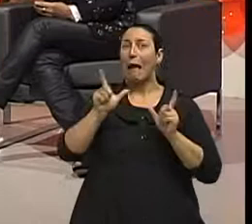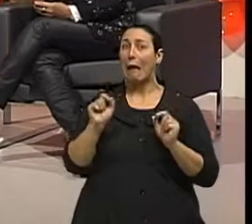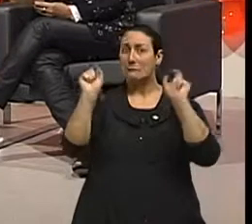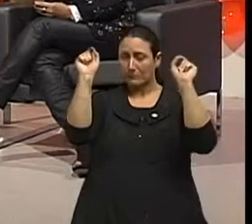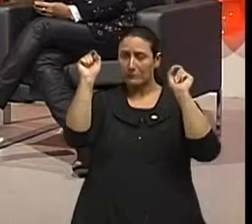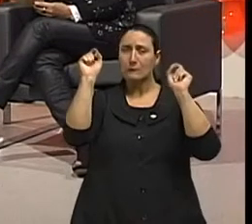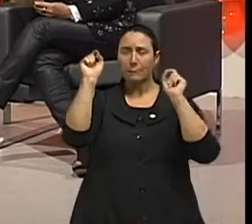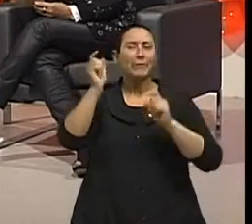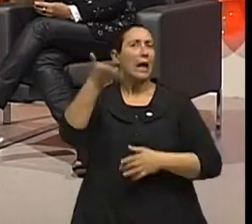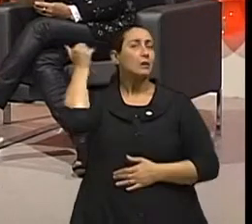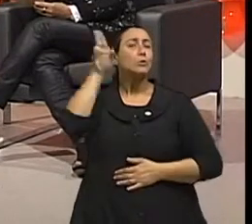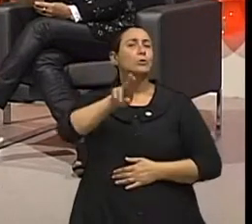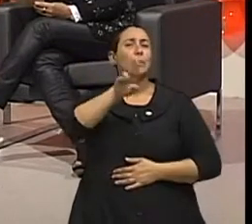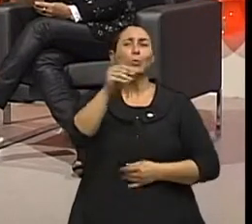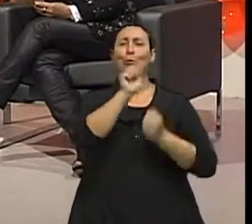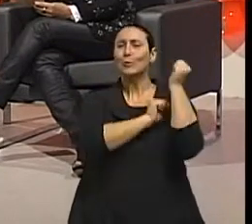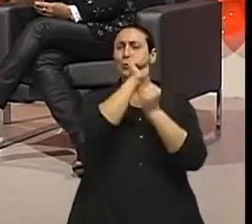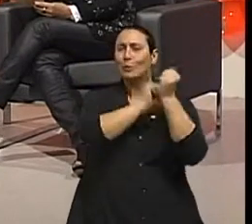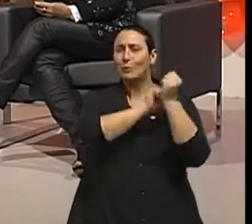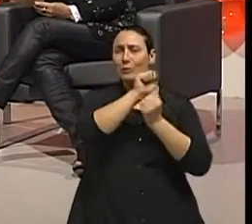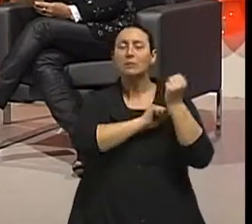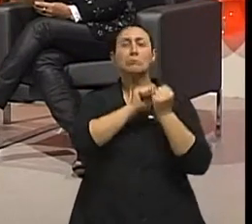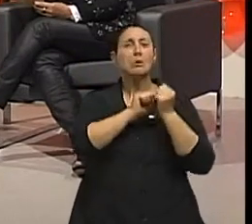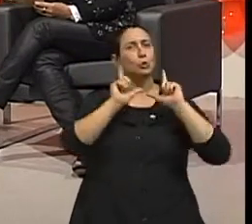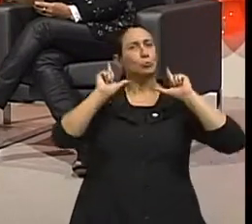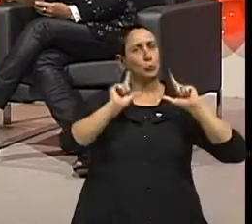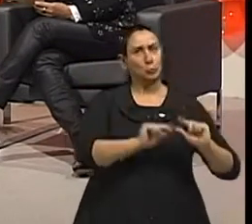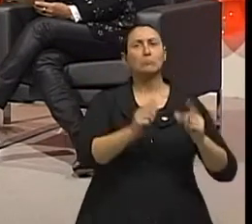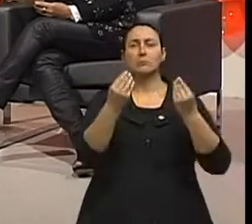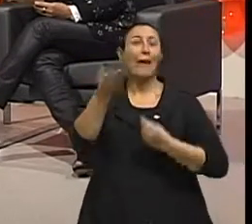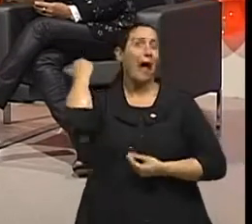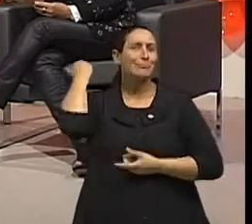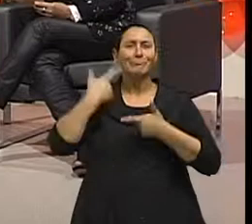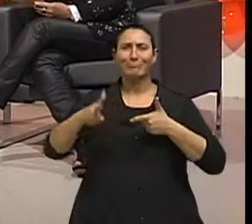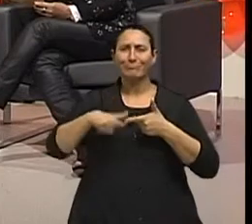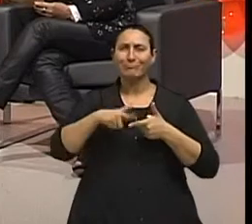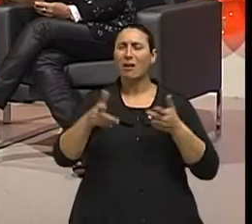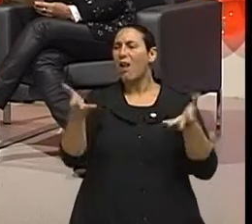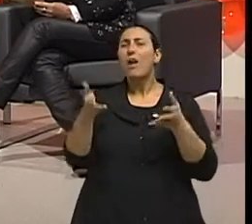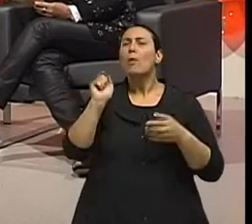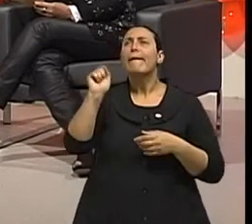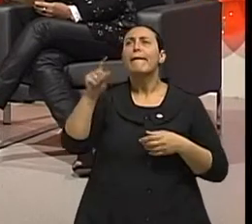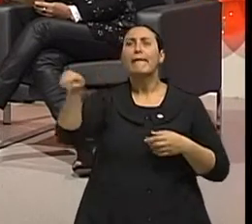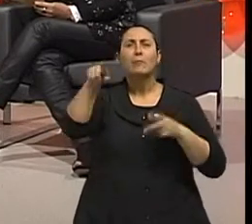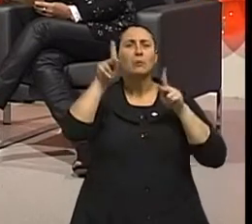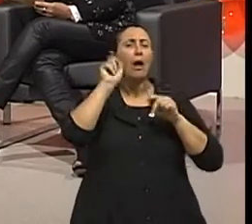Certo. Se utilizava em indústrias, isso também tem sido cada vez mais afastado e deixou de ter importância. Ela é muito mais uma importância